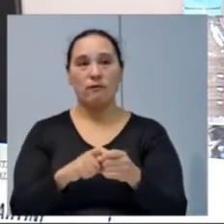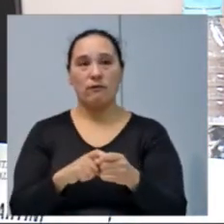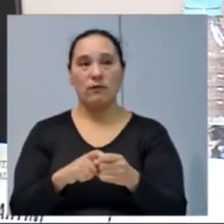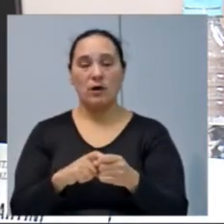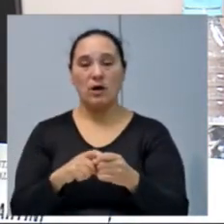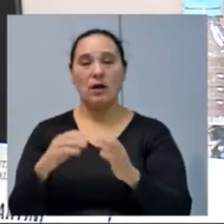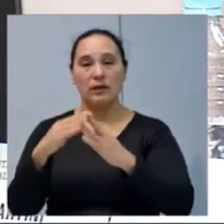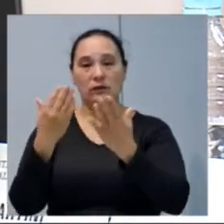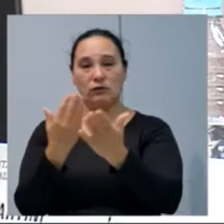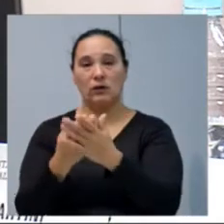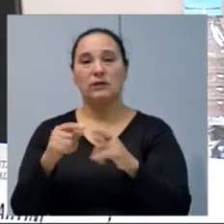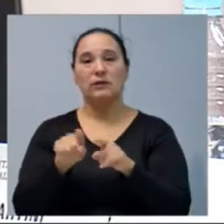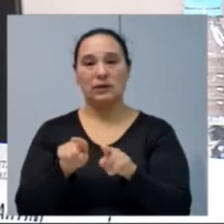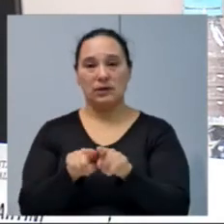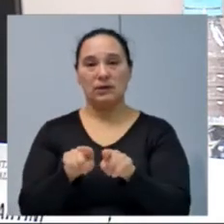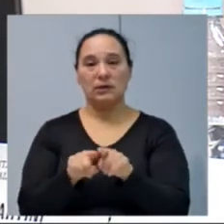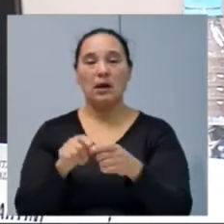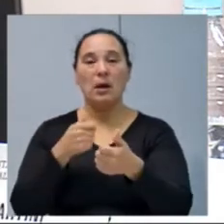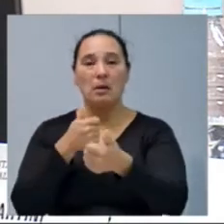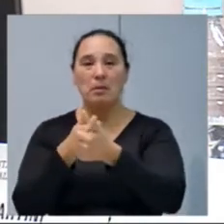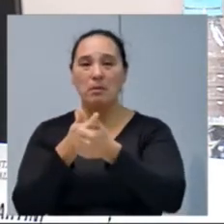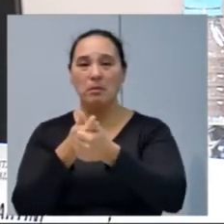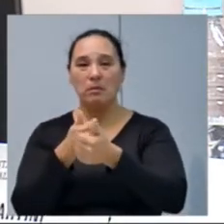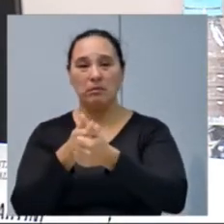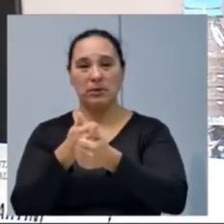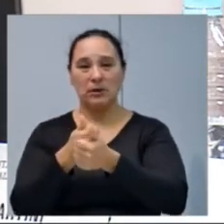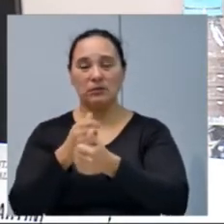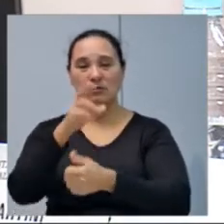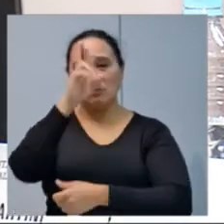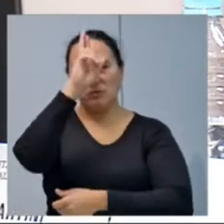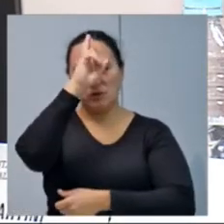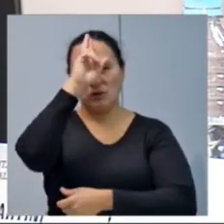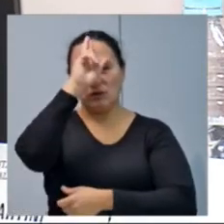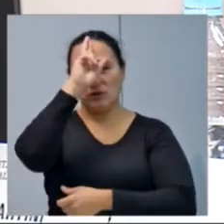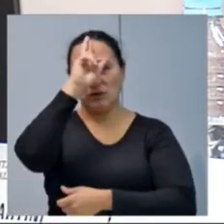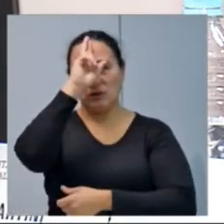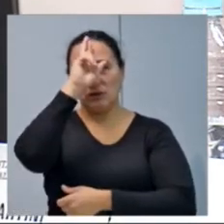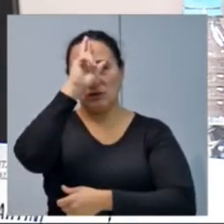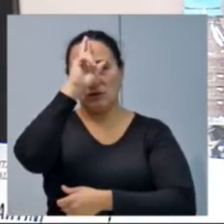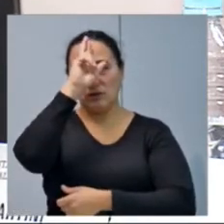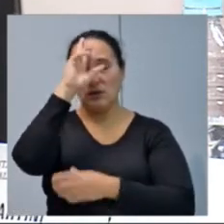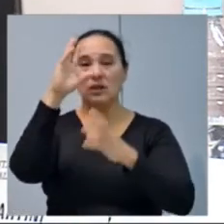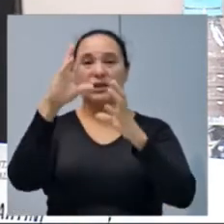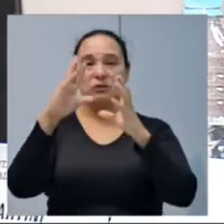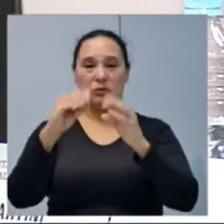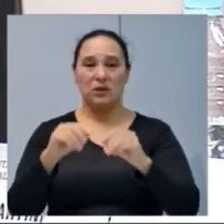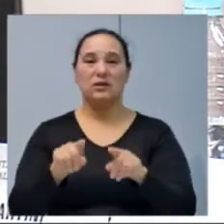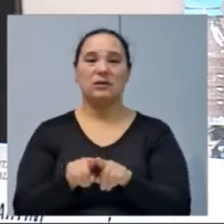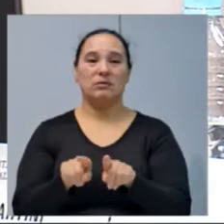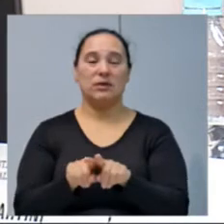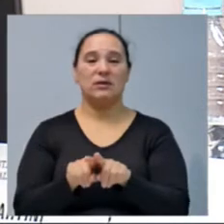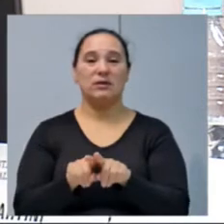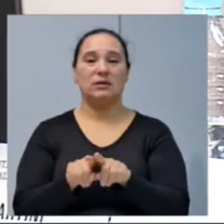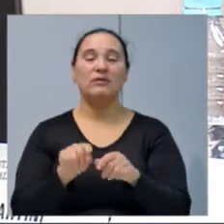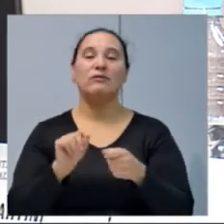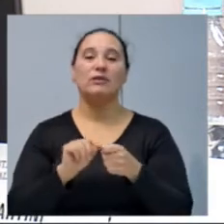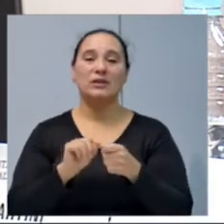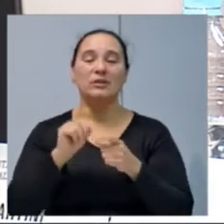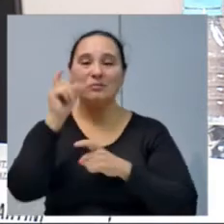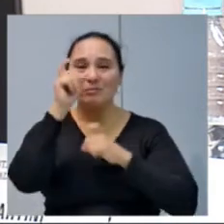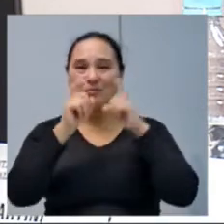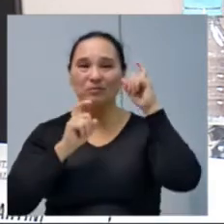das escolas também, próximo ao meio-dia, próximo também ao período noturno, e que tem causado muita